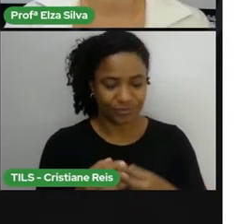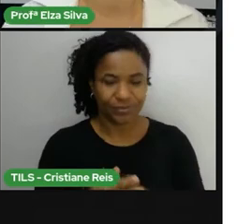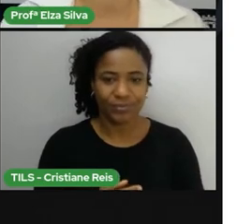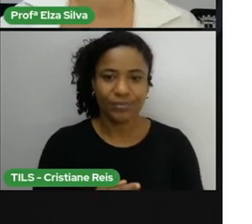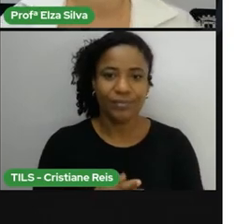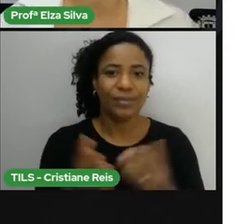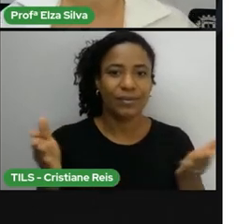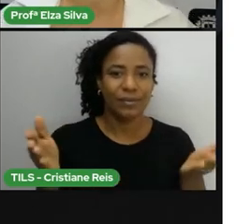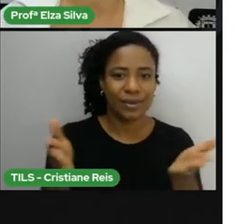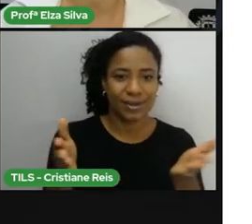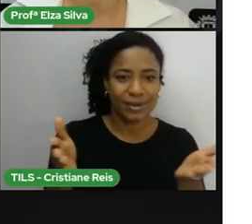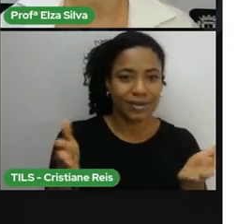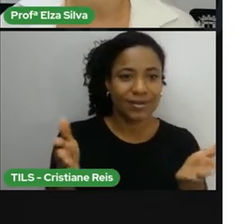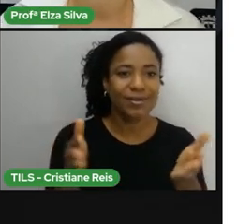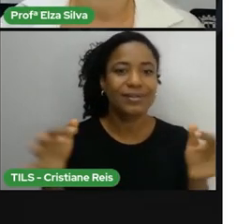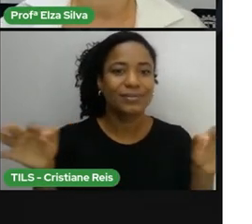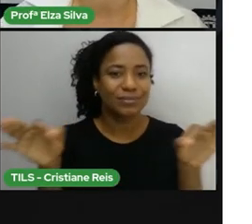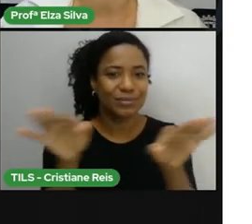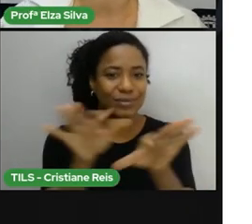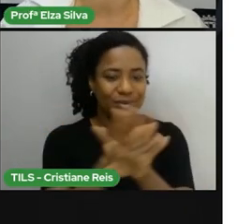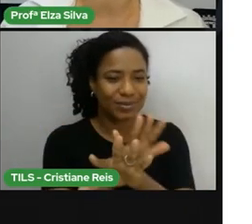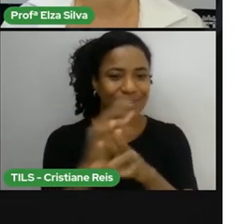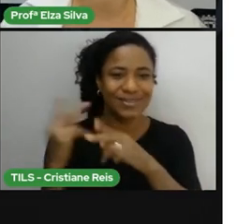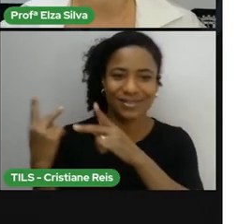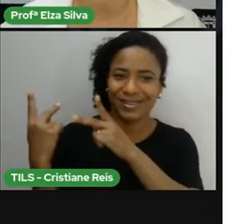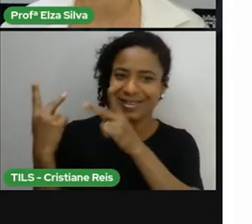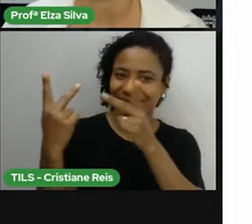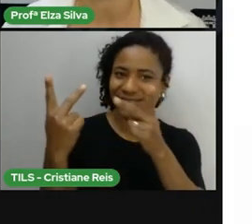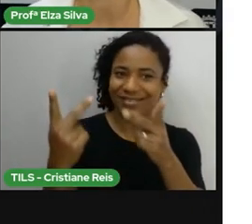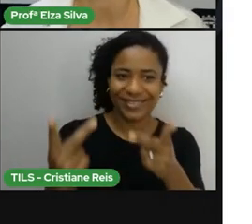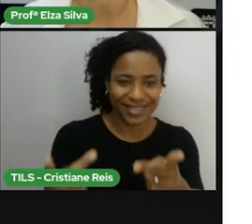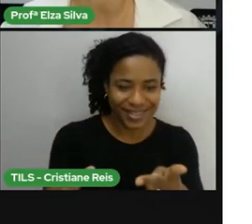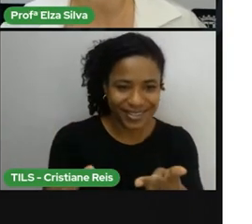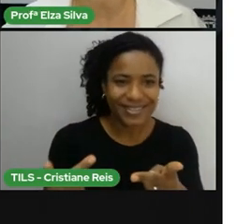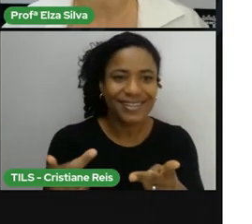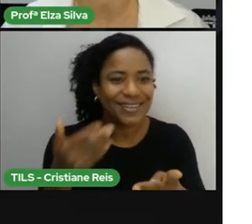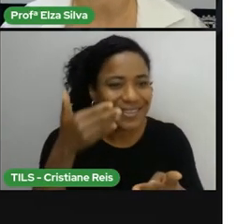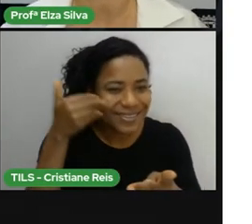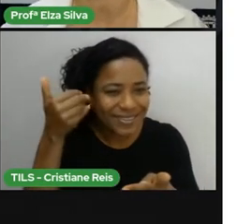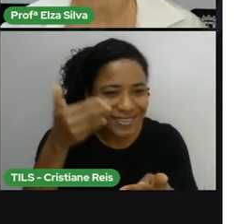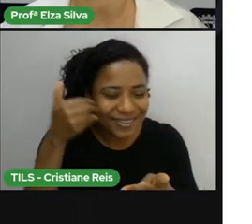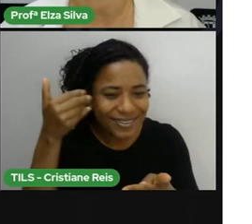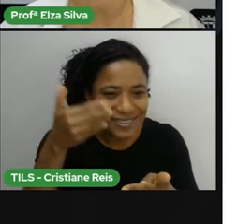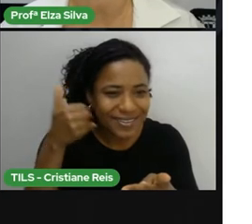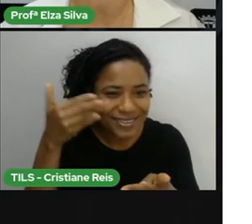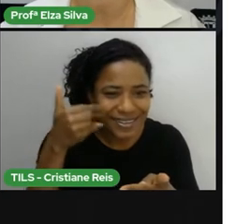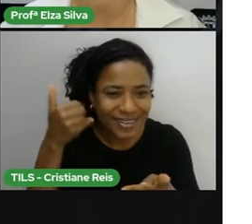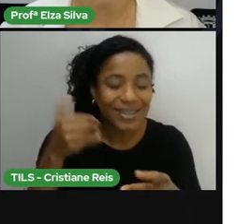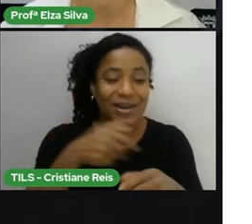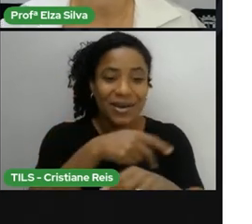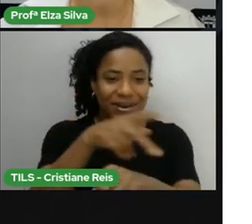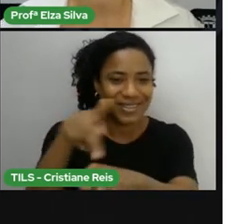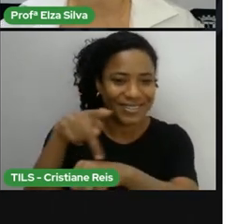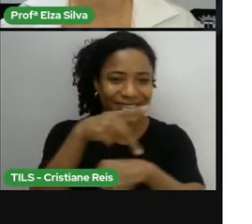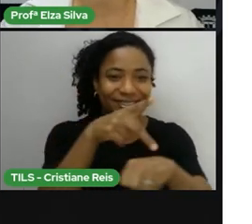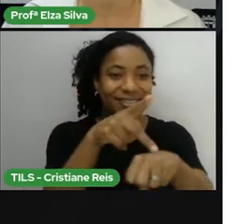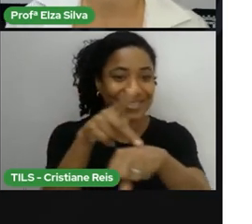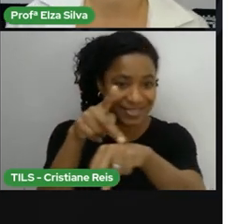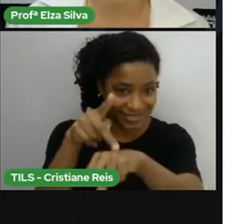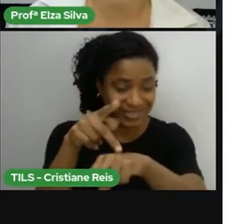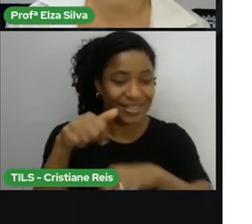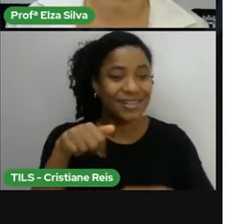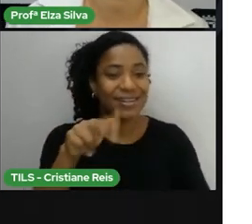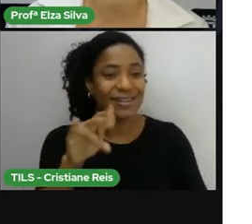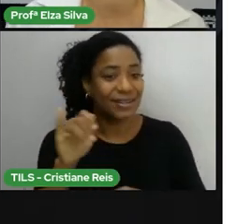gente conclui Aqui nesse Momento Essa Exploração Essa aventura Por este País E vocês